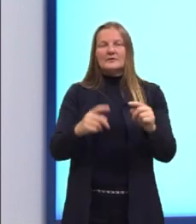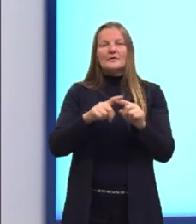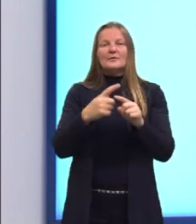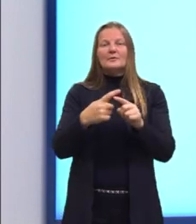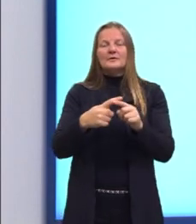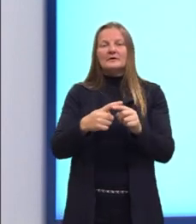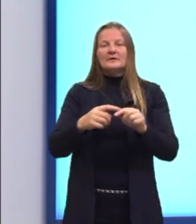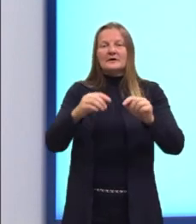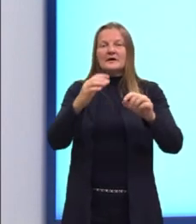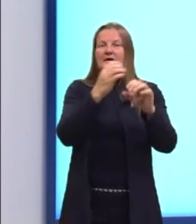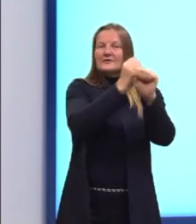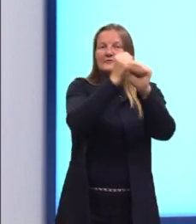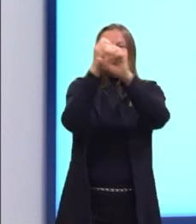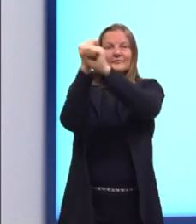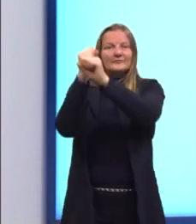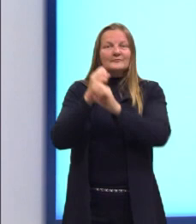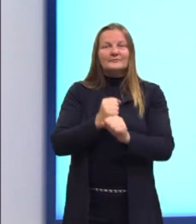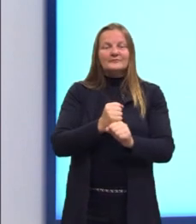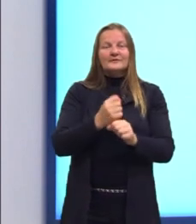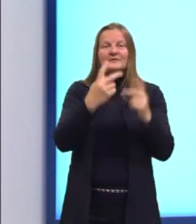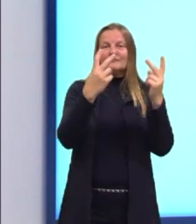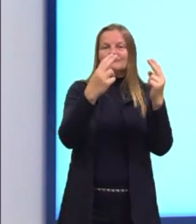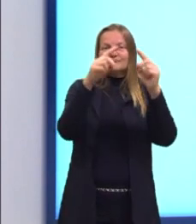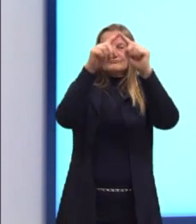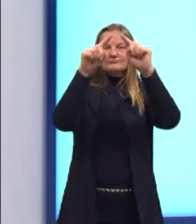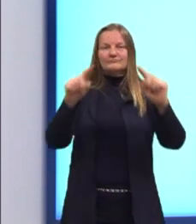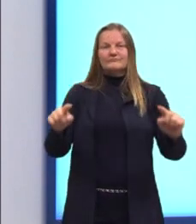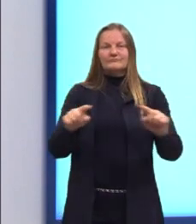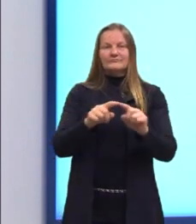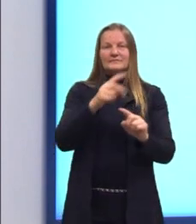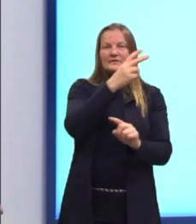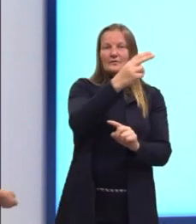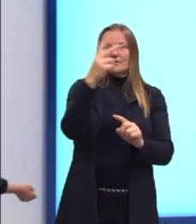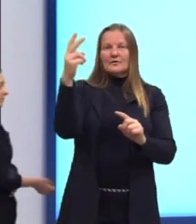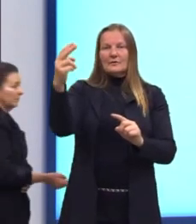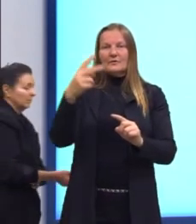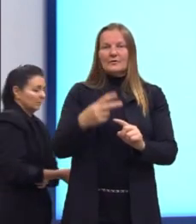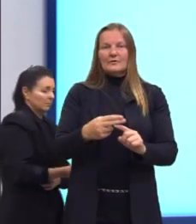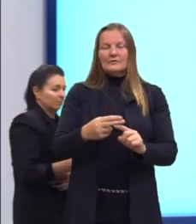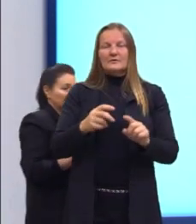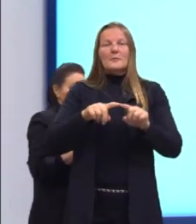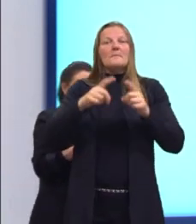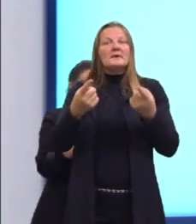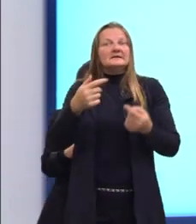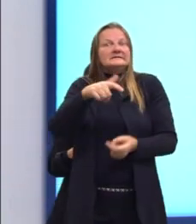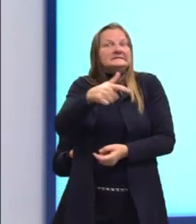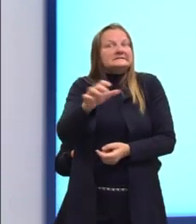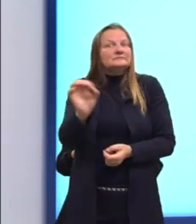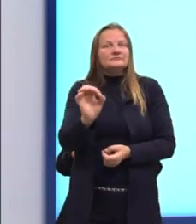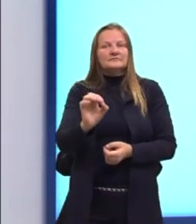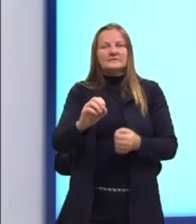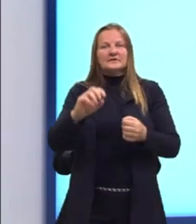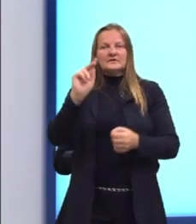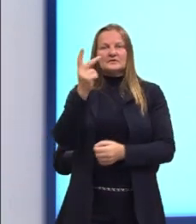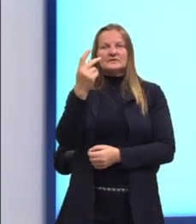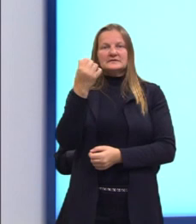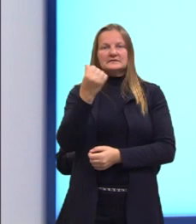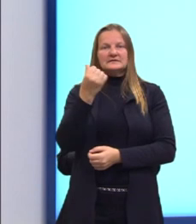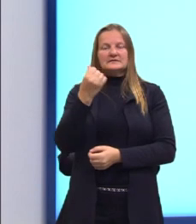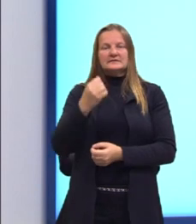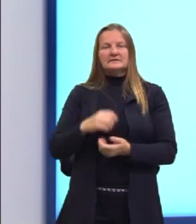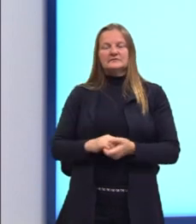da área de um triângulo equilátero. Mas, se nós não temos um hexágono que nós já conhecemos, se eu tenho um